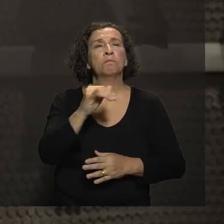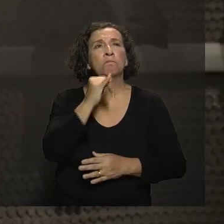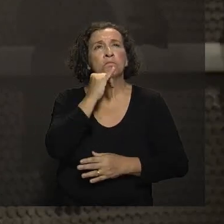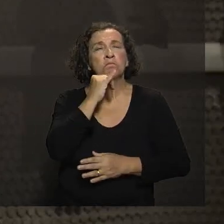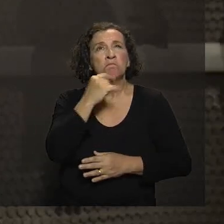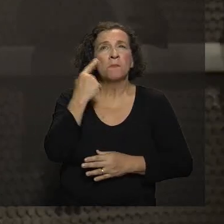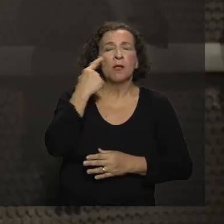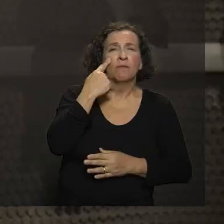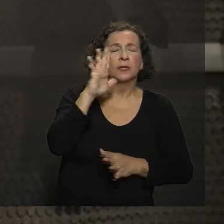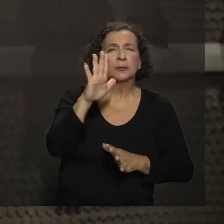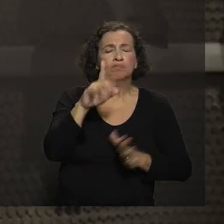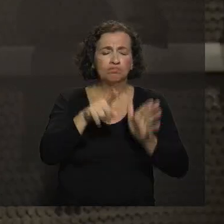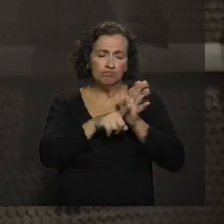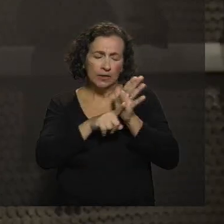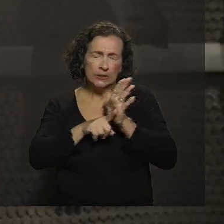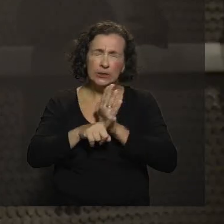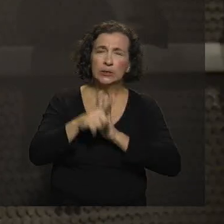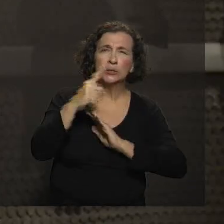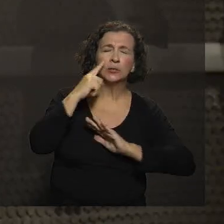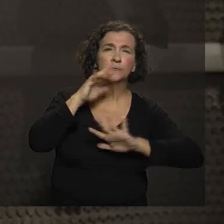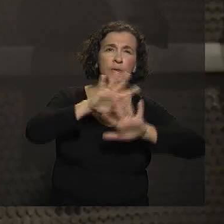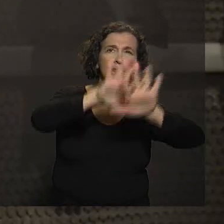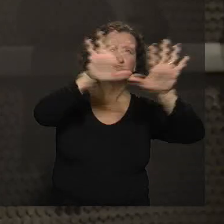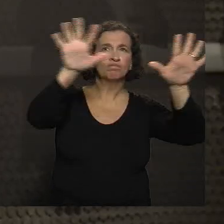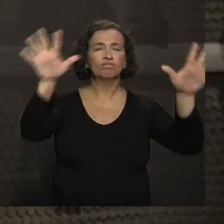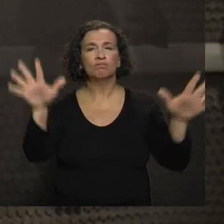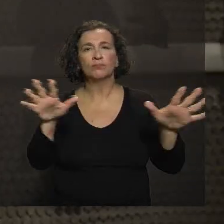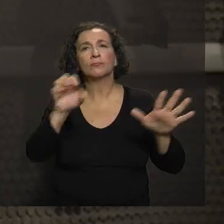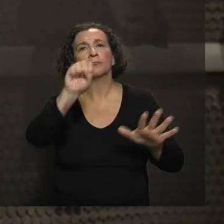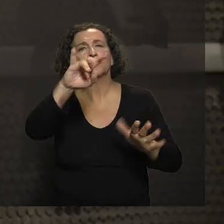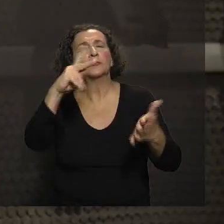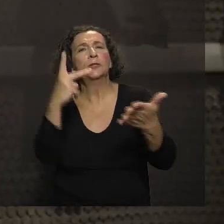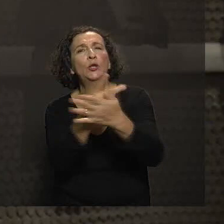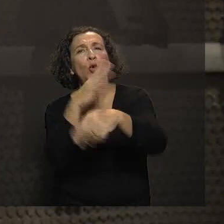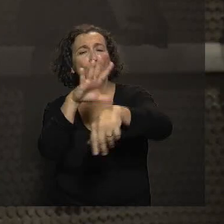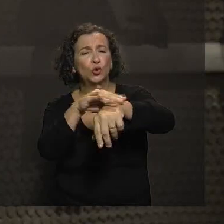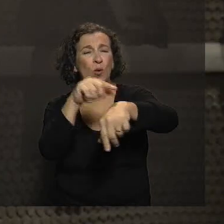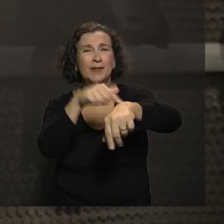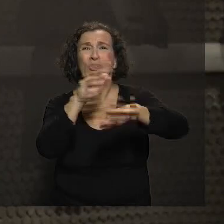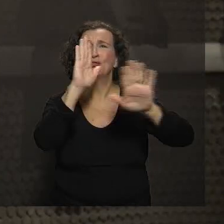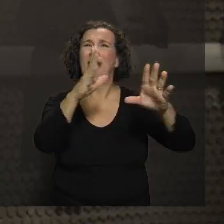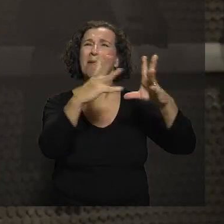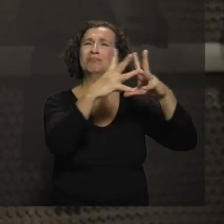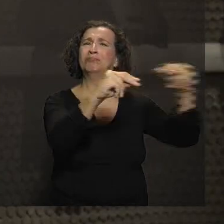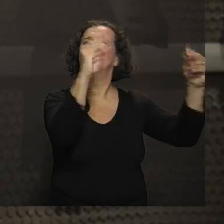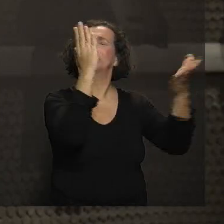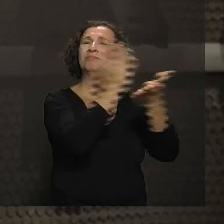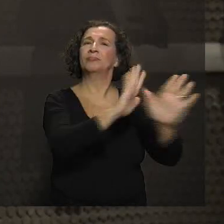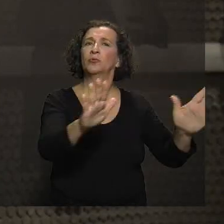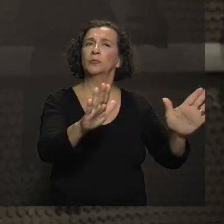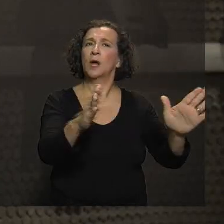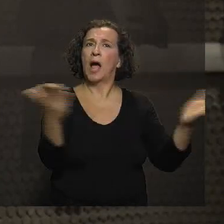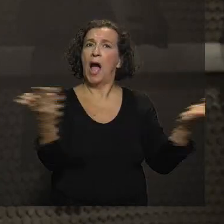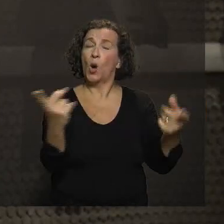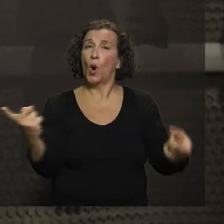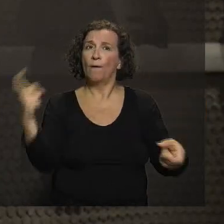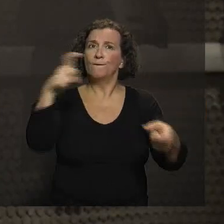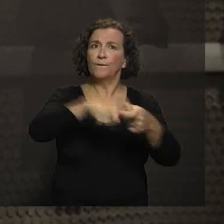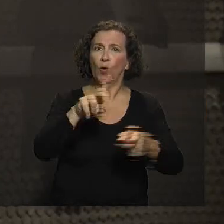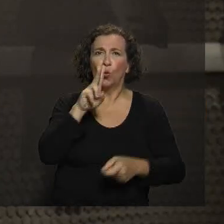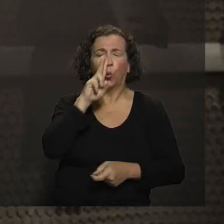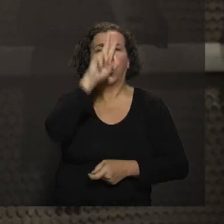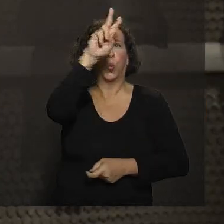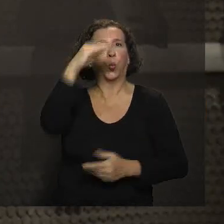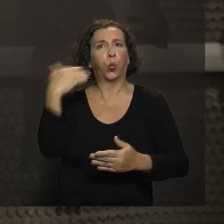aí analisando a coisa de uma maneira macro, quando você tem essas doenças consideradas erradicadas, voltando com força total,